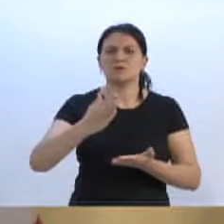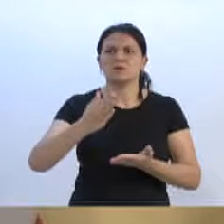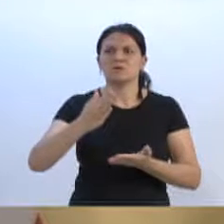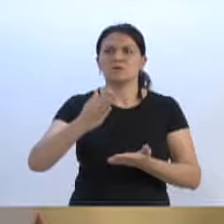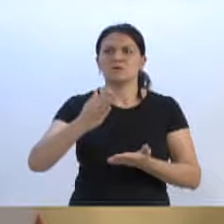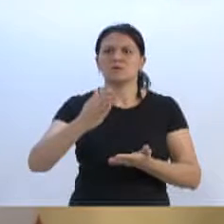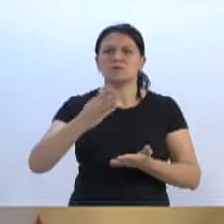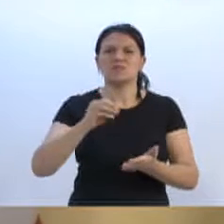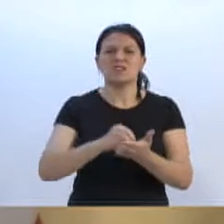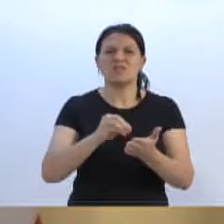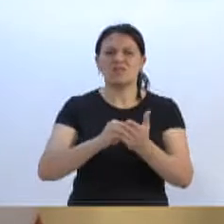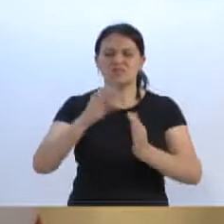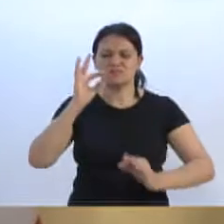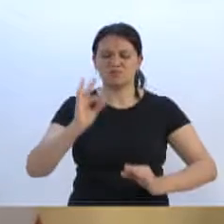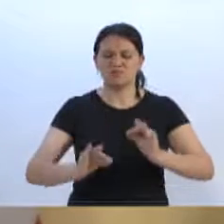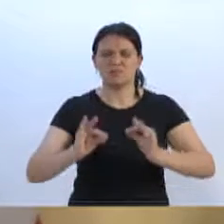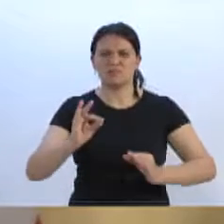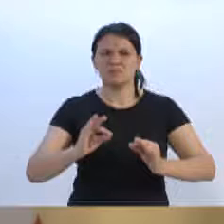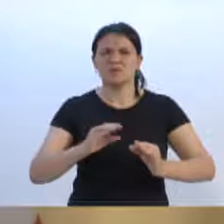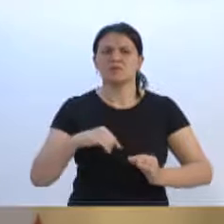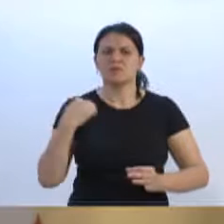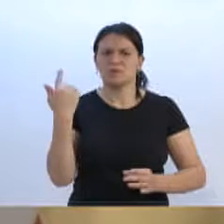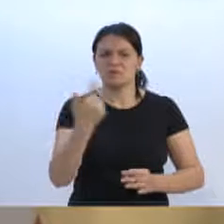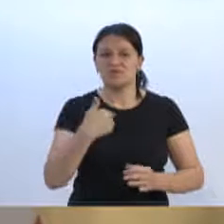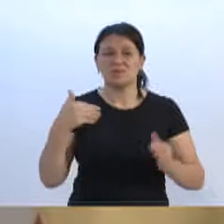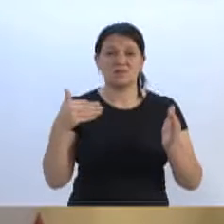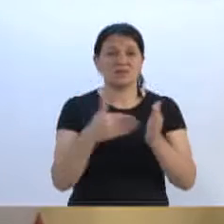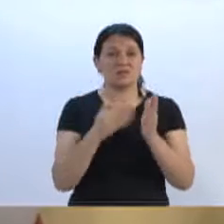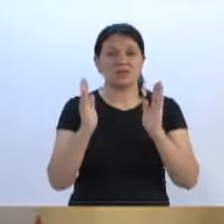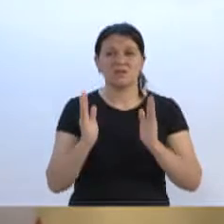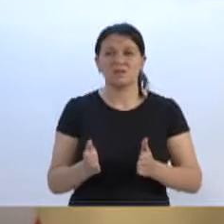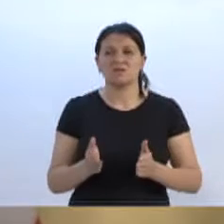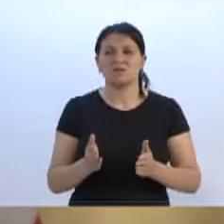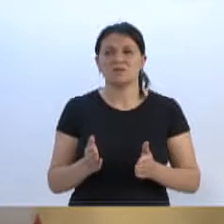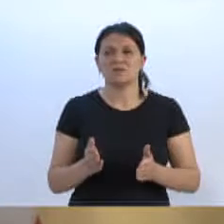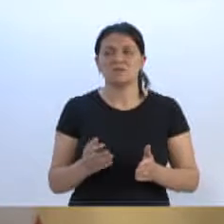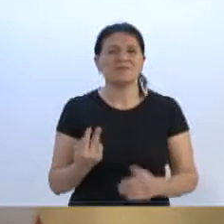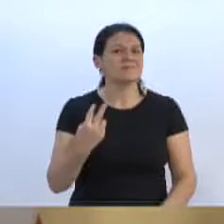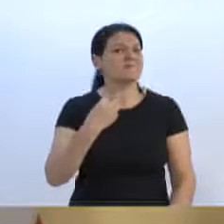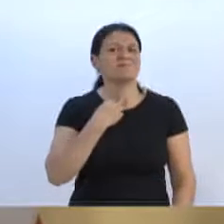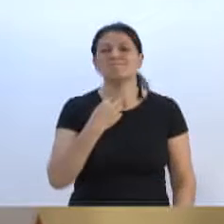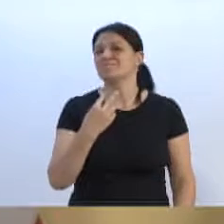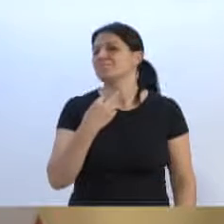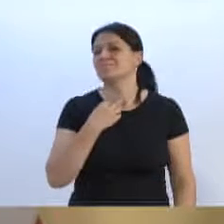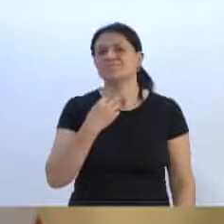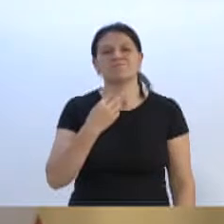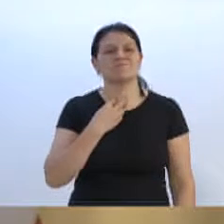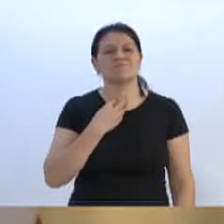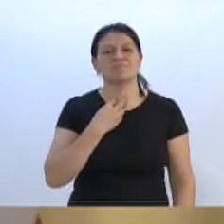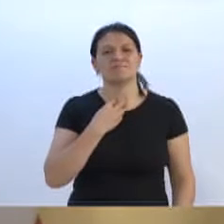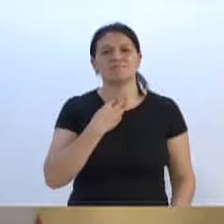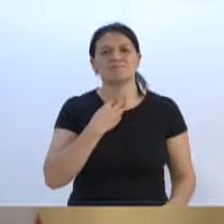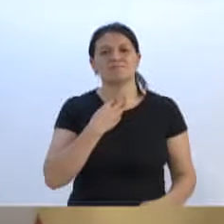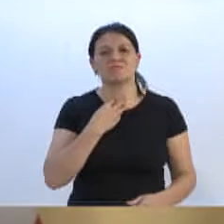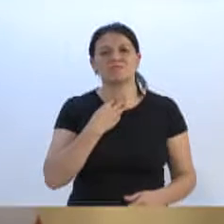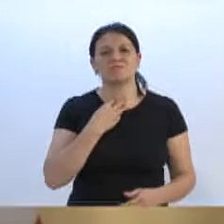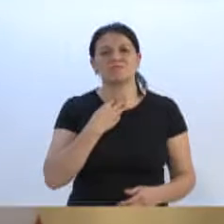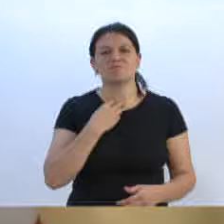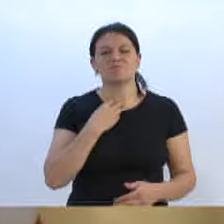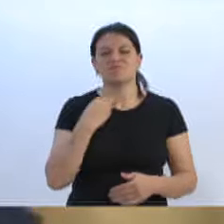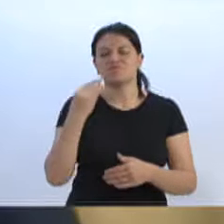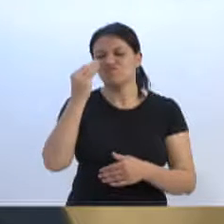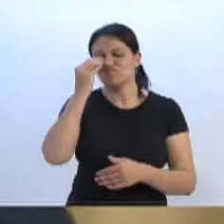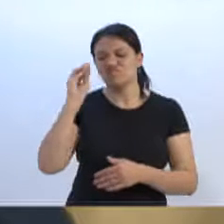injustiça a que nós fomos submetidos até agora. E nós não podemos deixar passar desapercebido